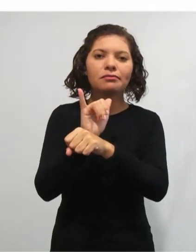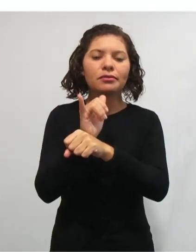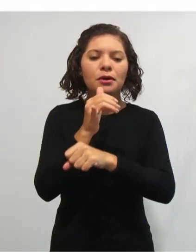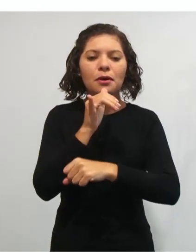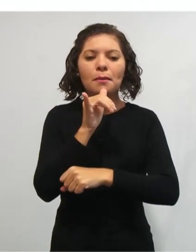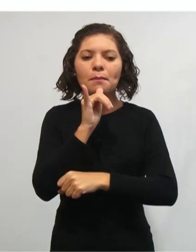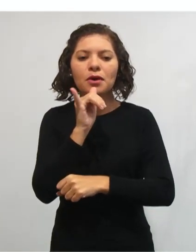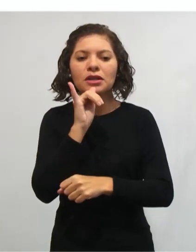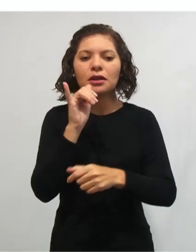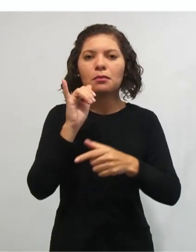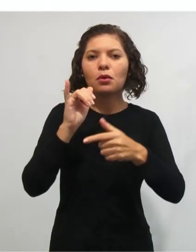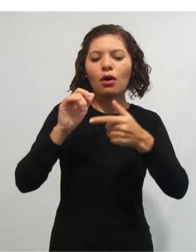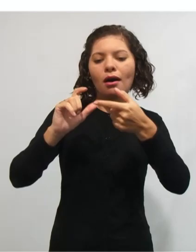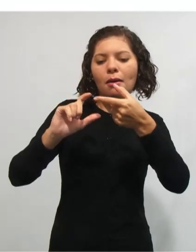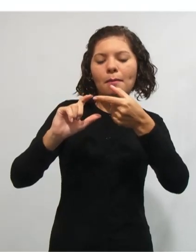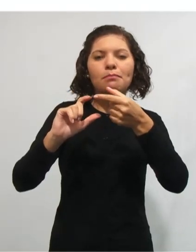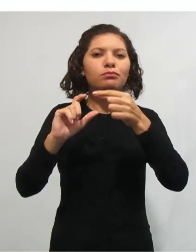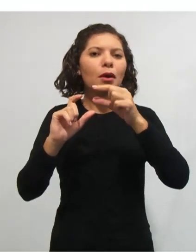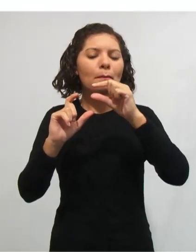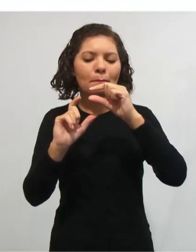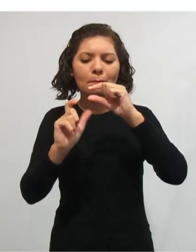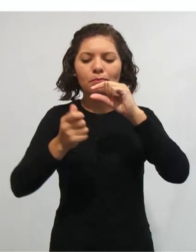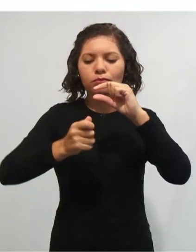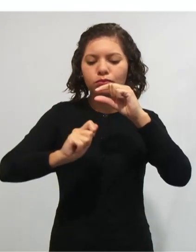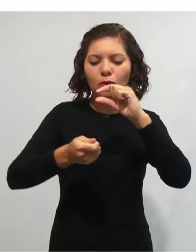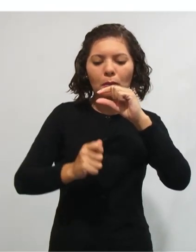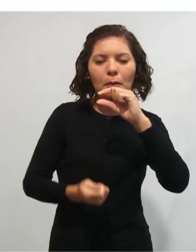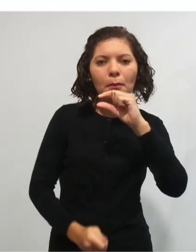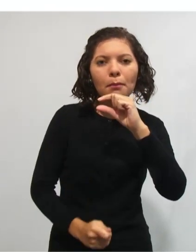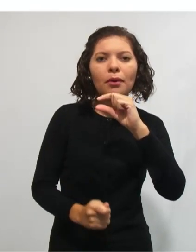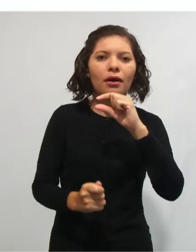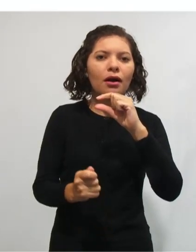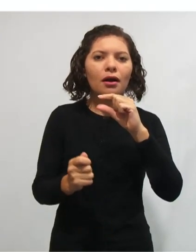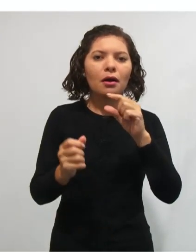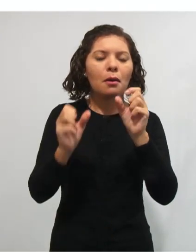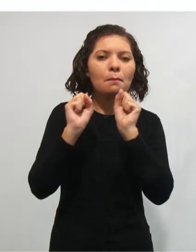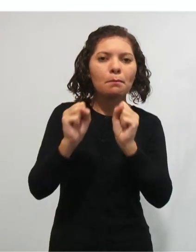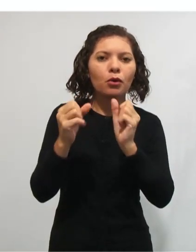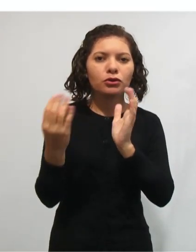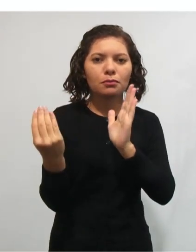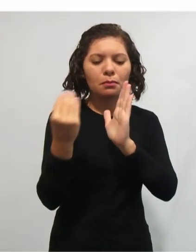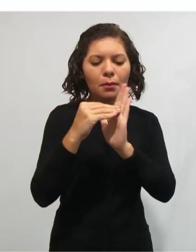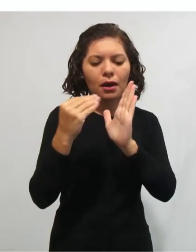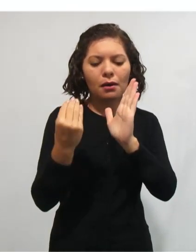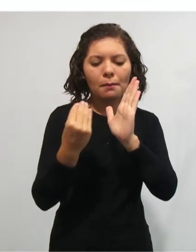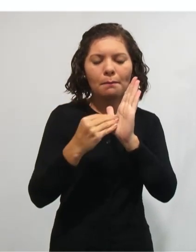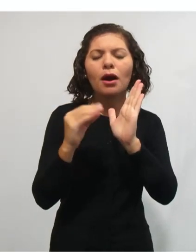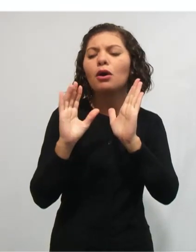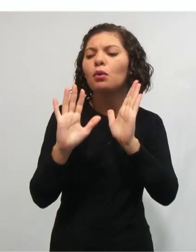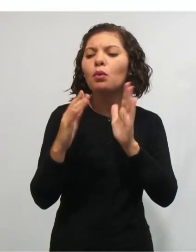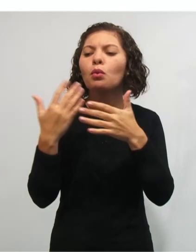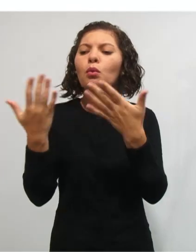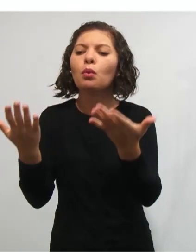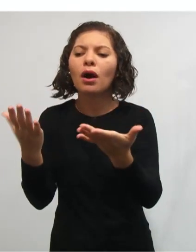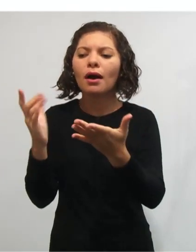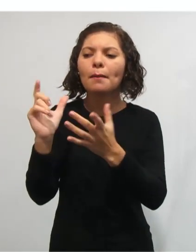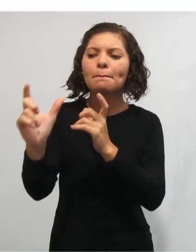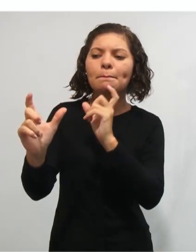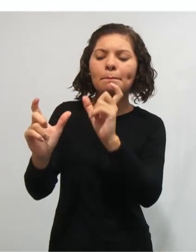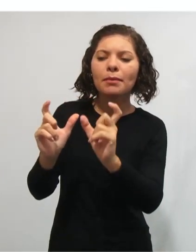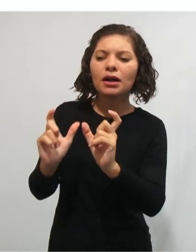ou de um glossário, onde você, juntamente com ele, possa listar ali quais são as palavras que são